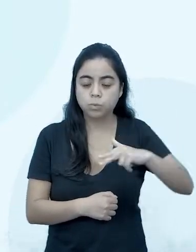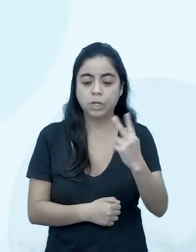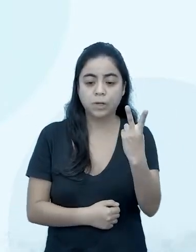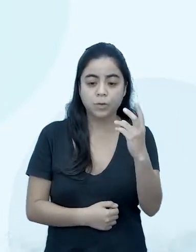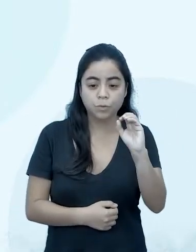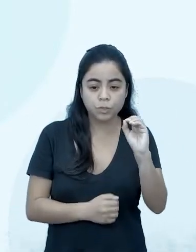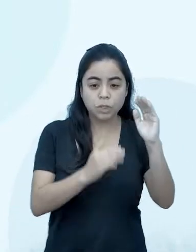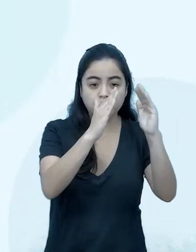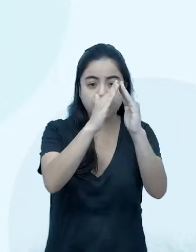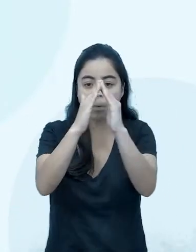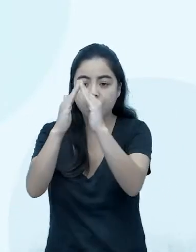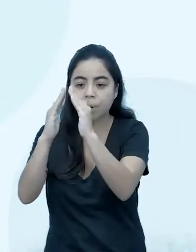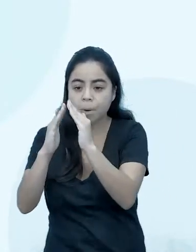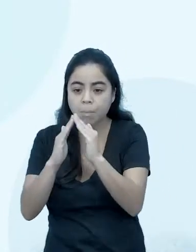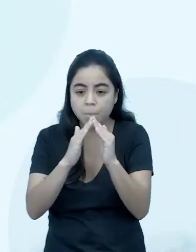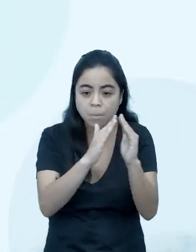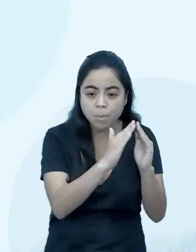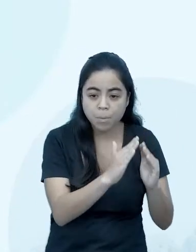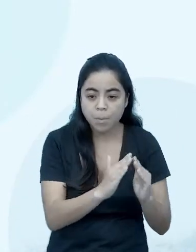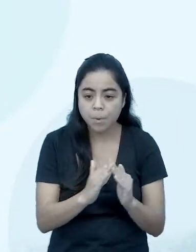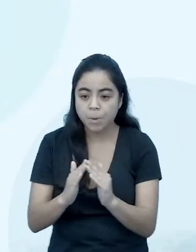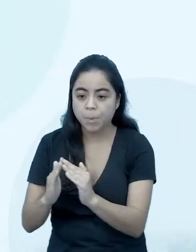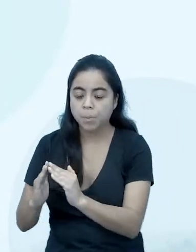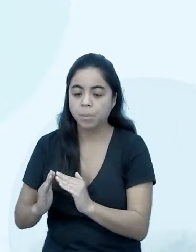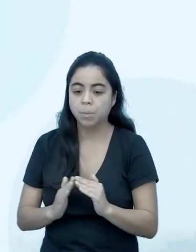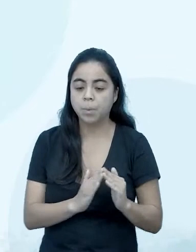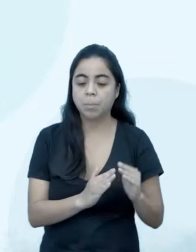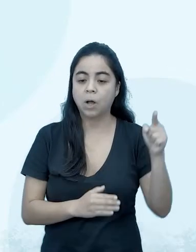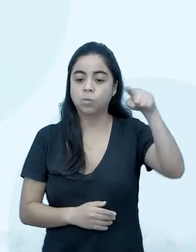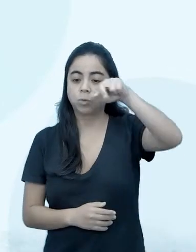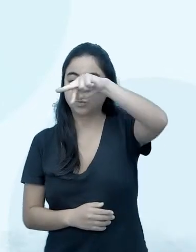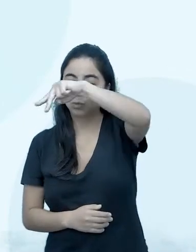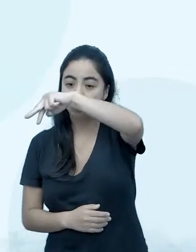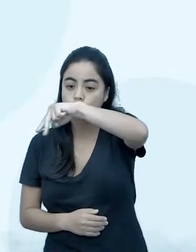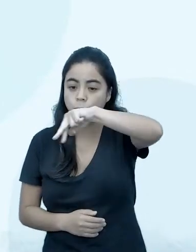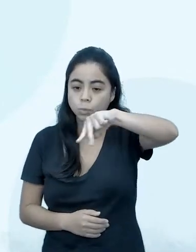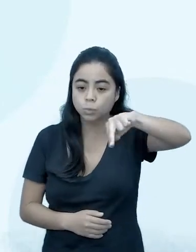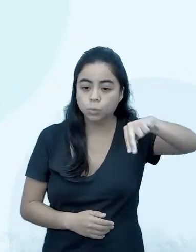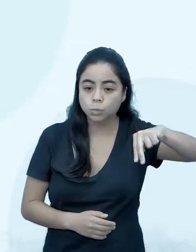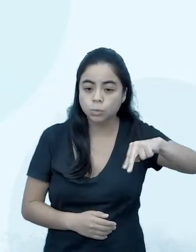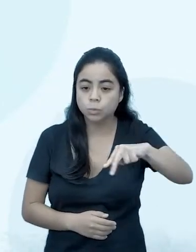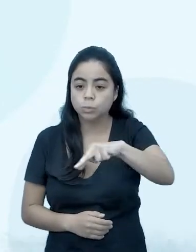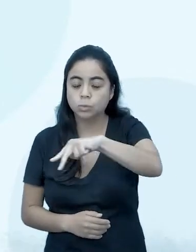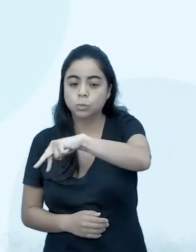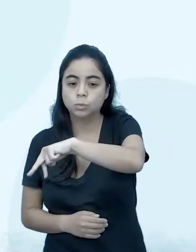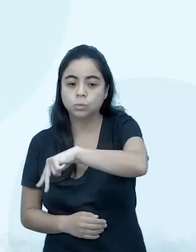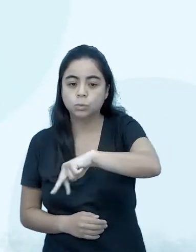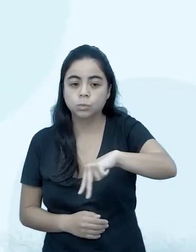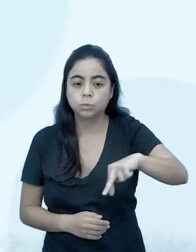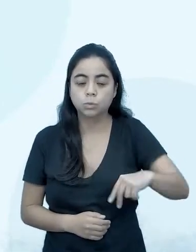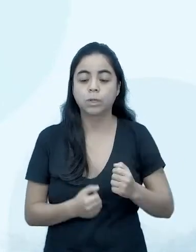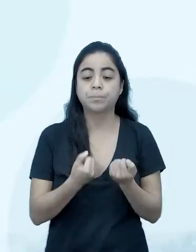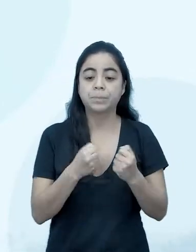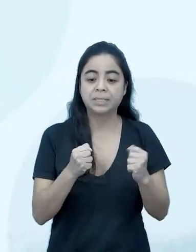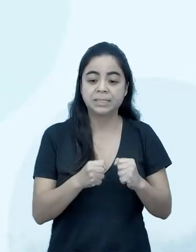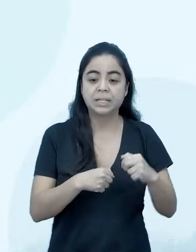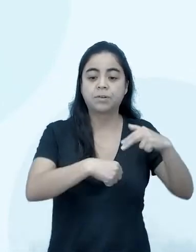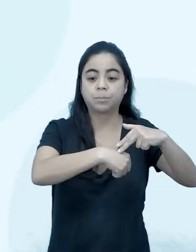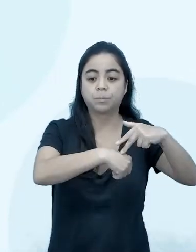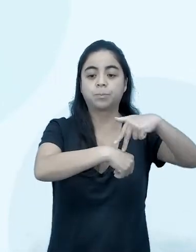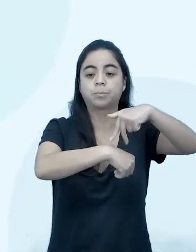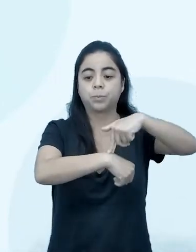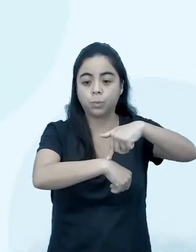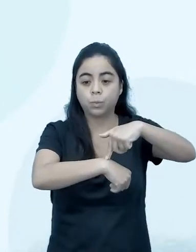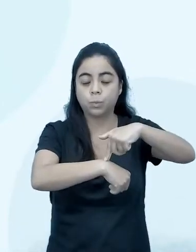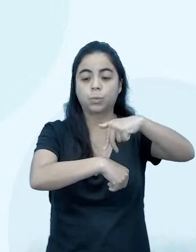de 20 casinhas, eles tiveram que andar e passar por cada uma, por cada etapa dessas casinhas,